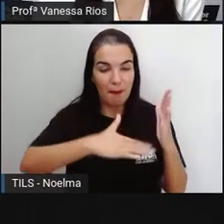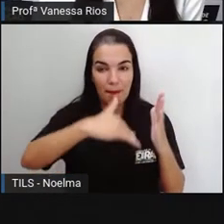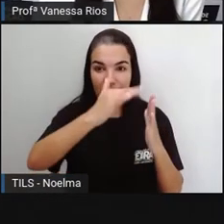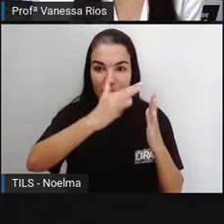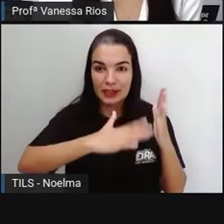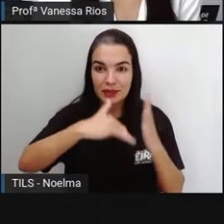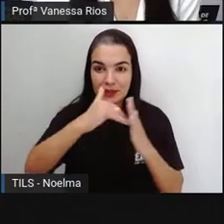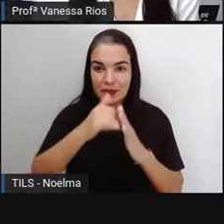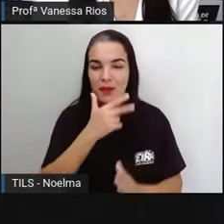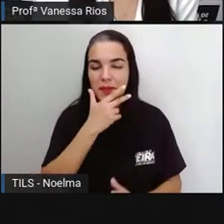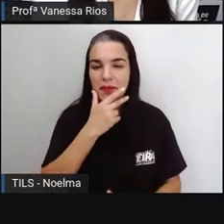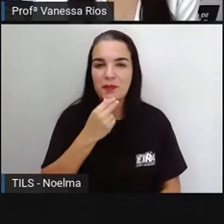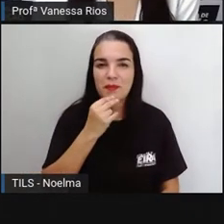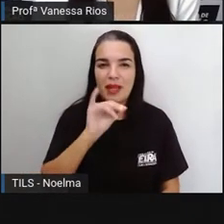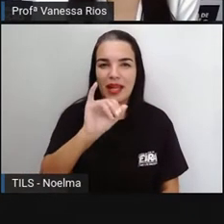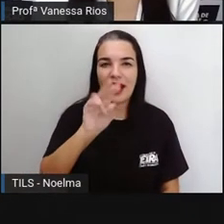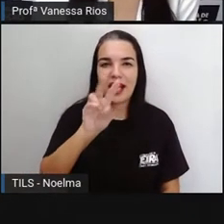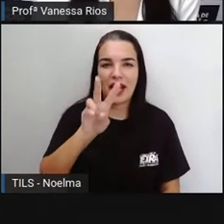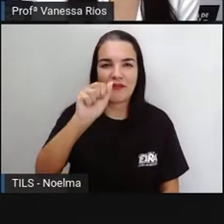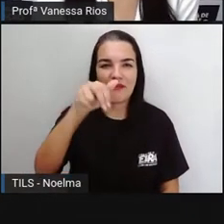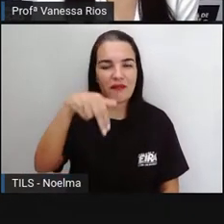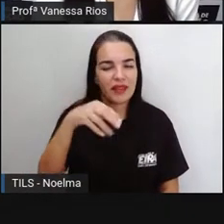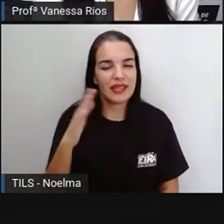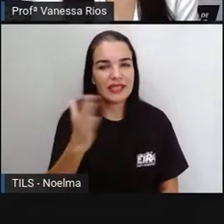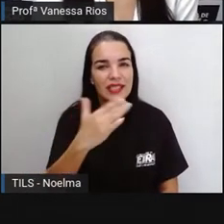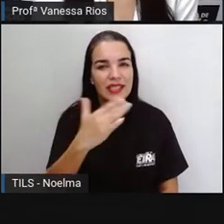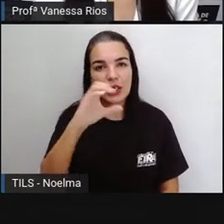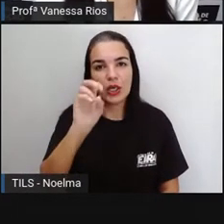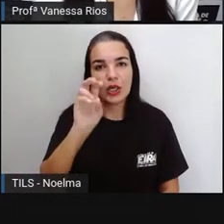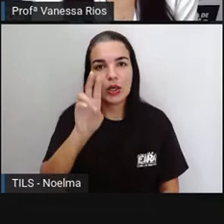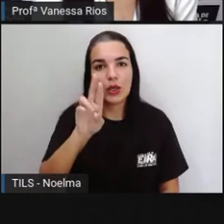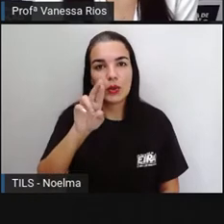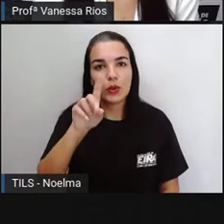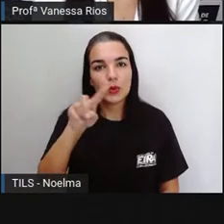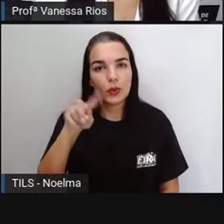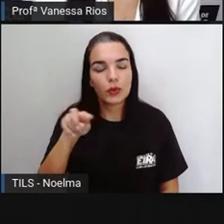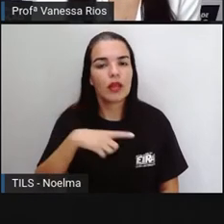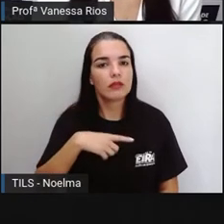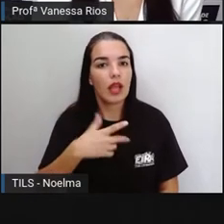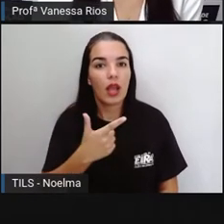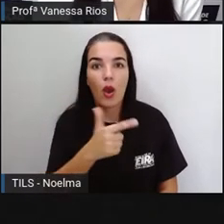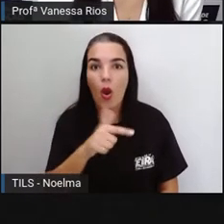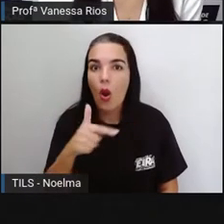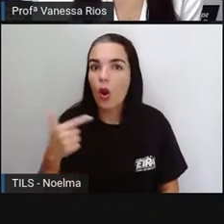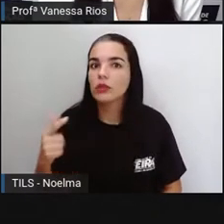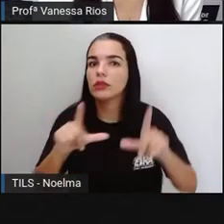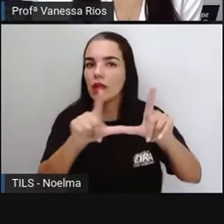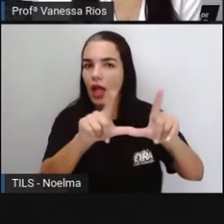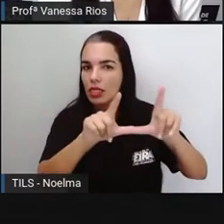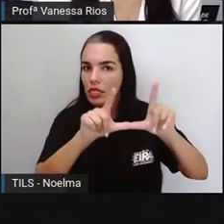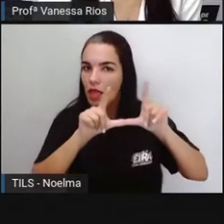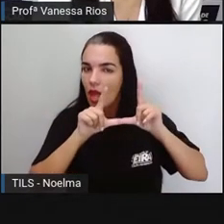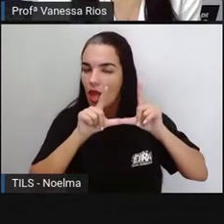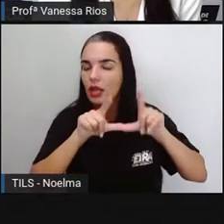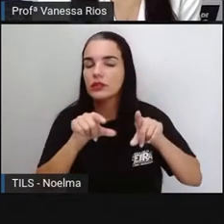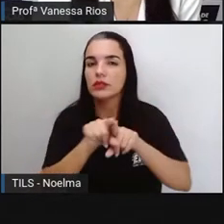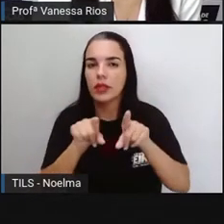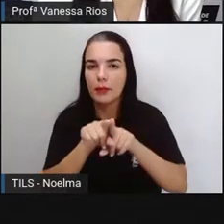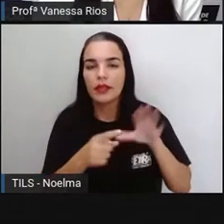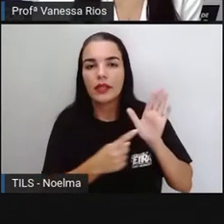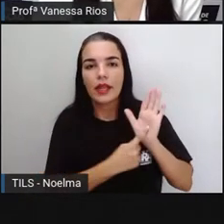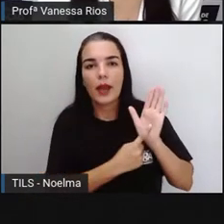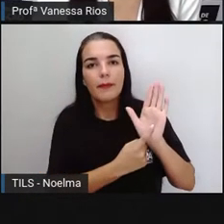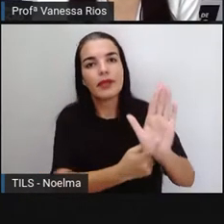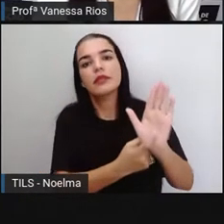famosas, porque essa é uma das telas, mas existem outras telas onde ele representa as brincadeiras e